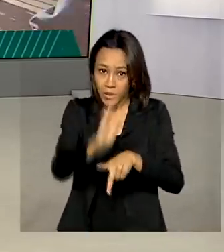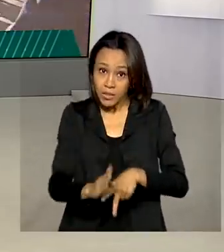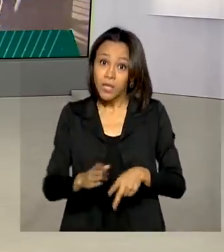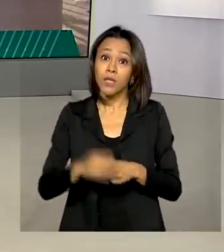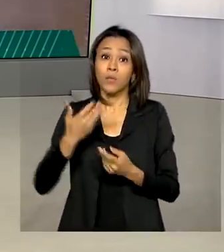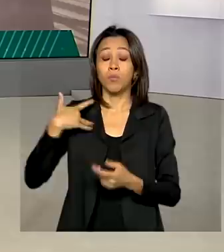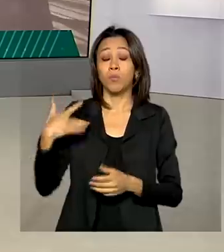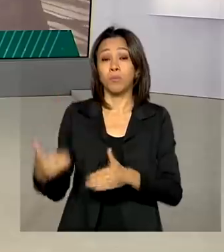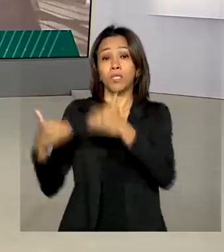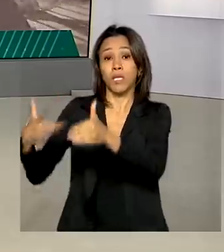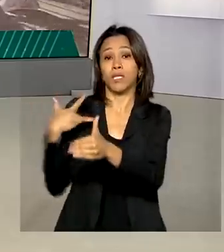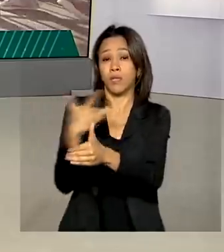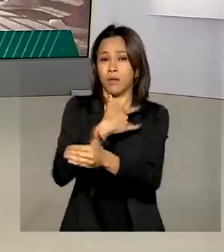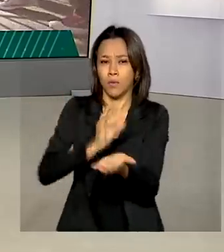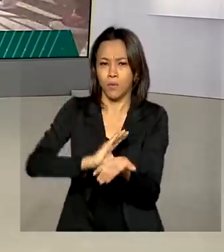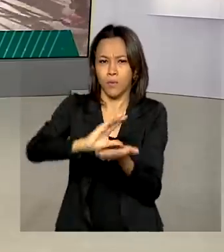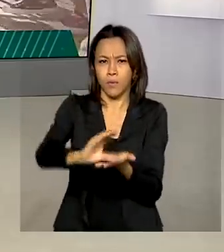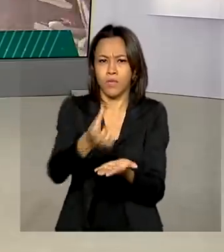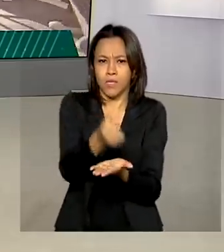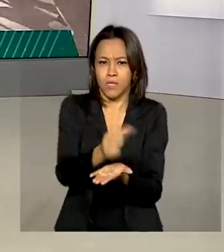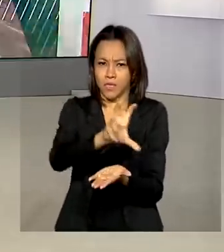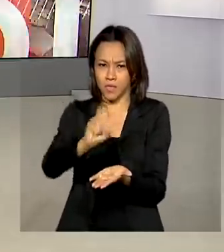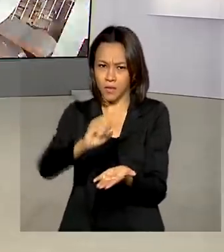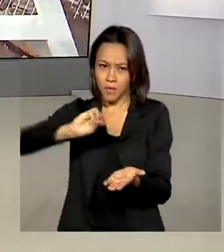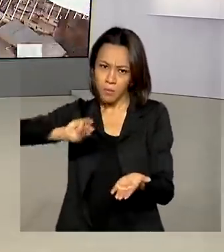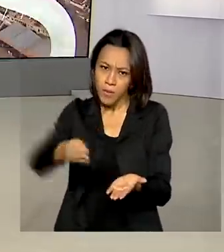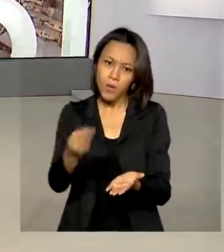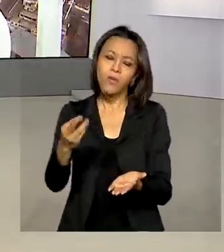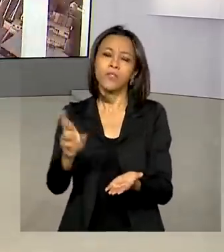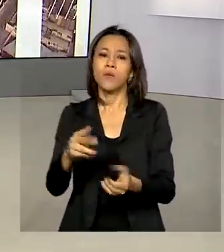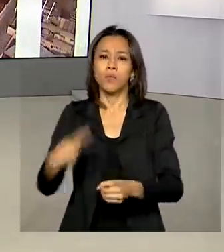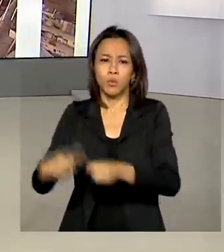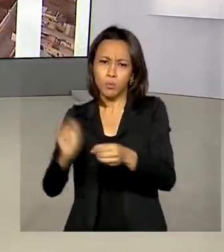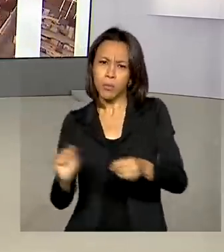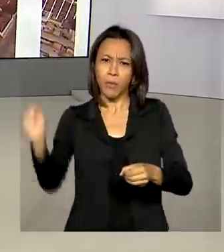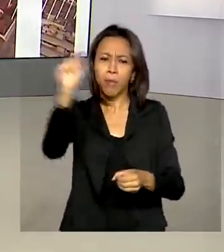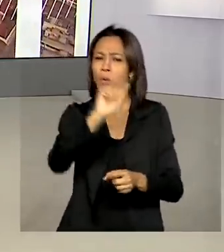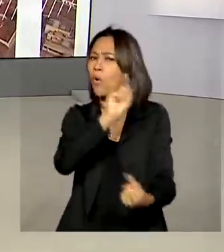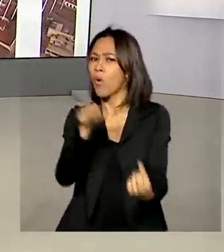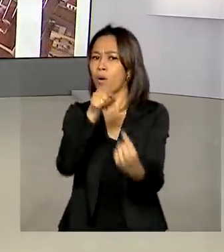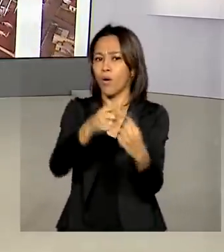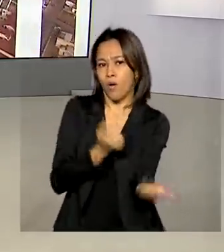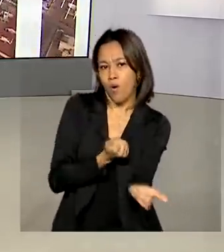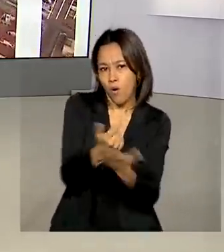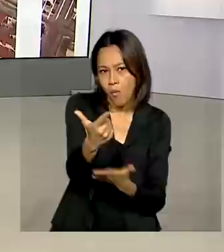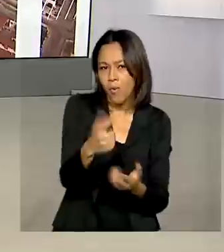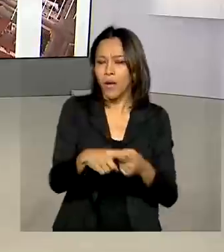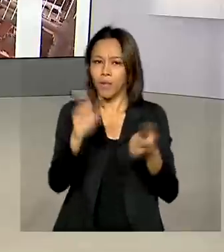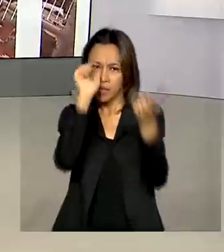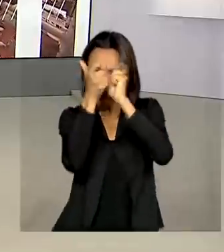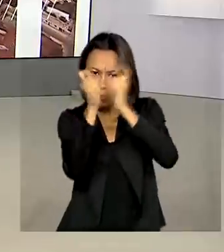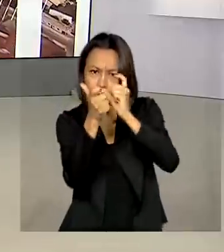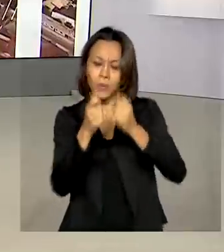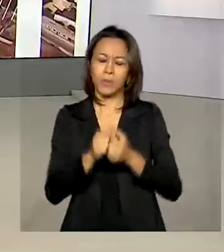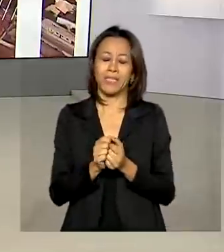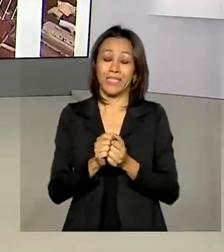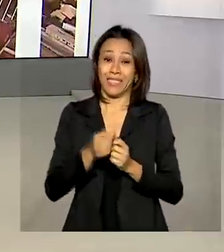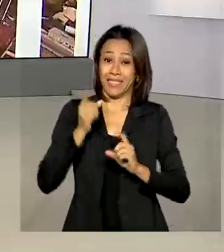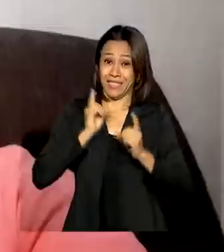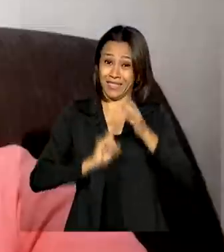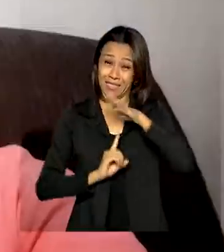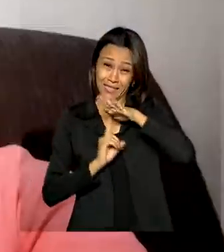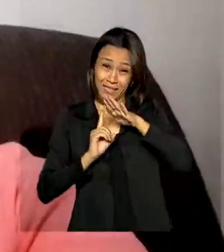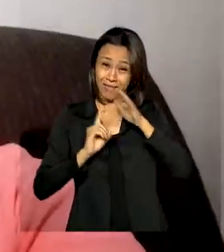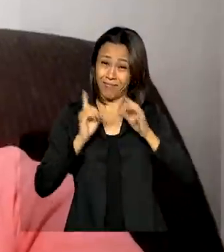milhões de reais aos municípios para a compra de medicamentos destinados a transtornos como depressão e ansiedade.